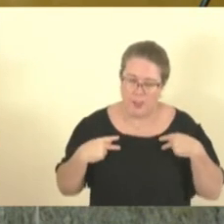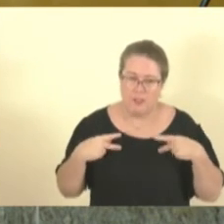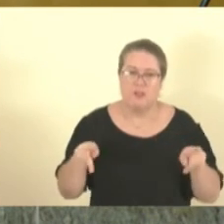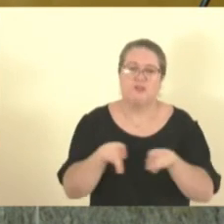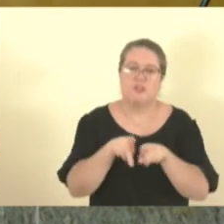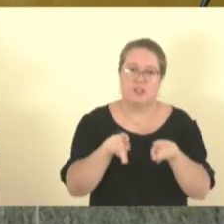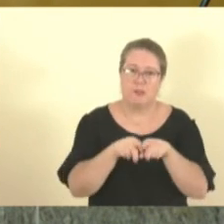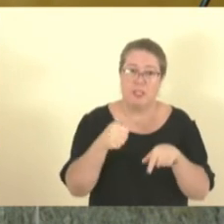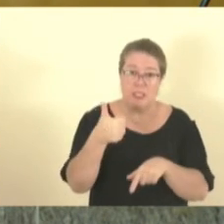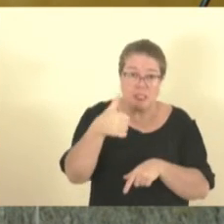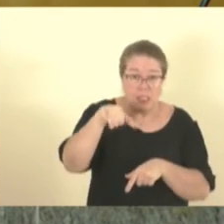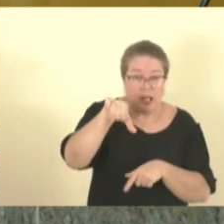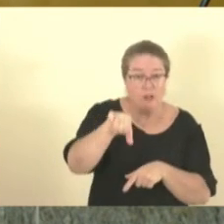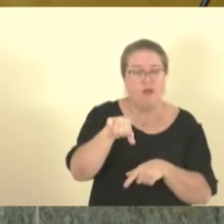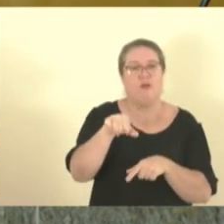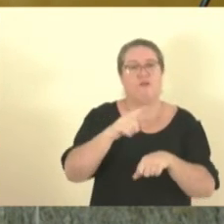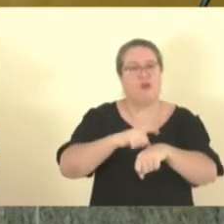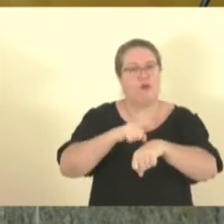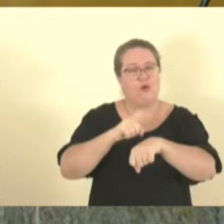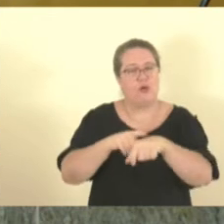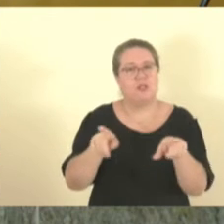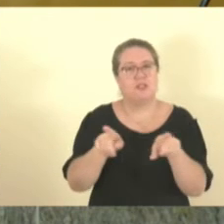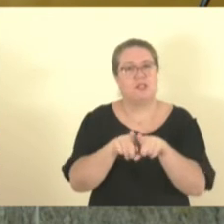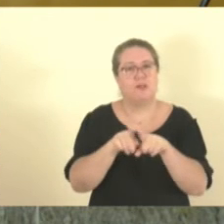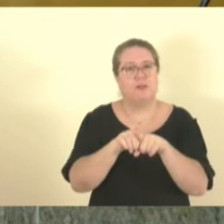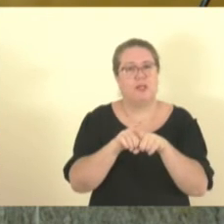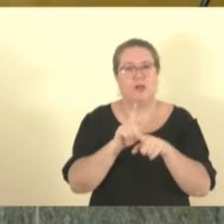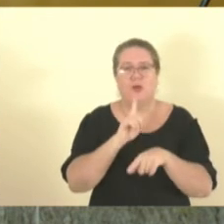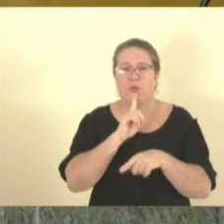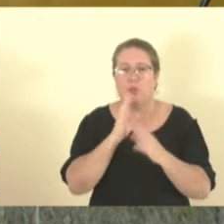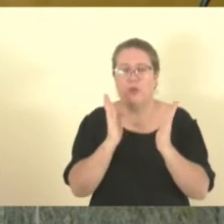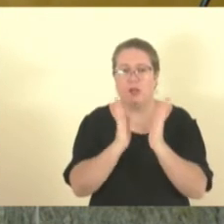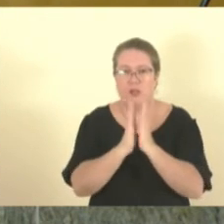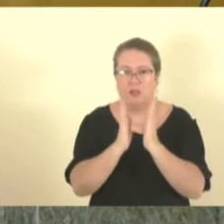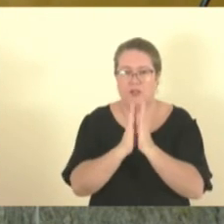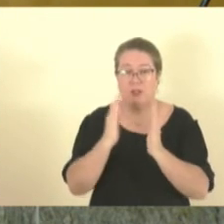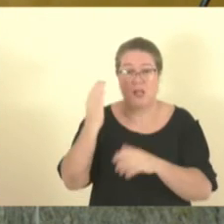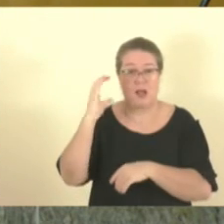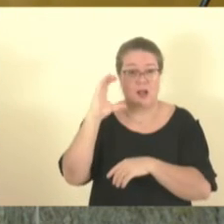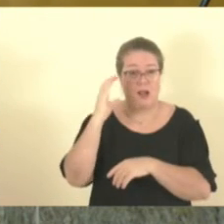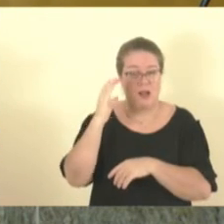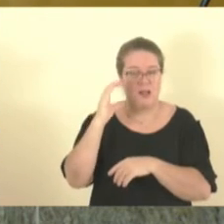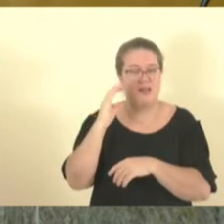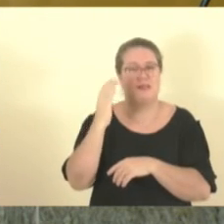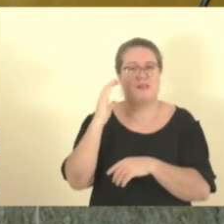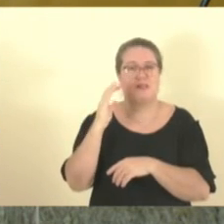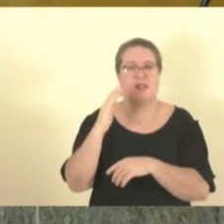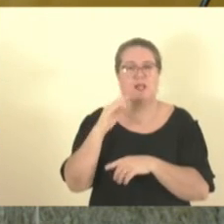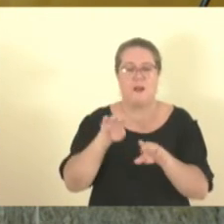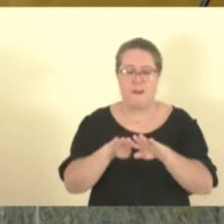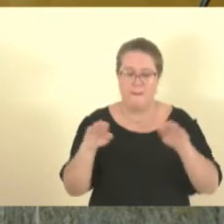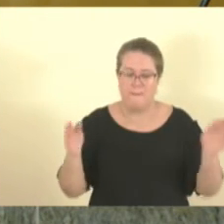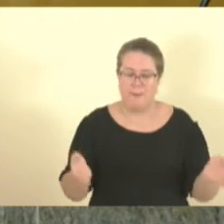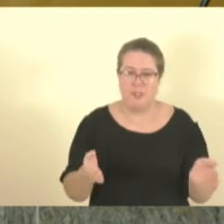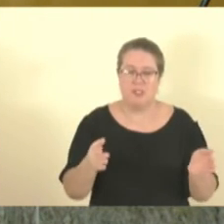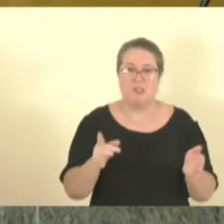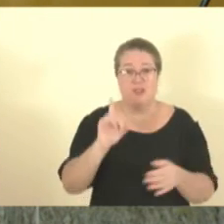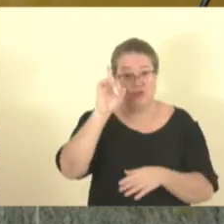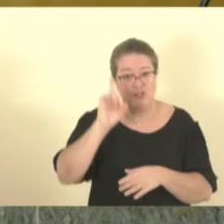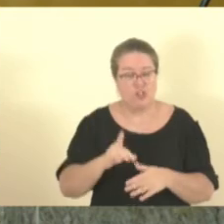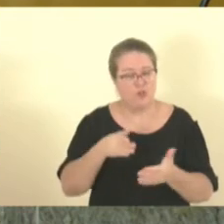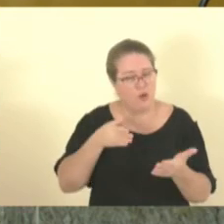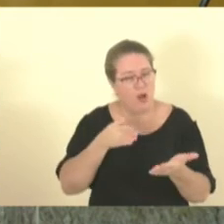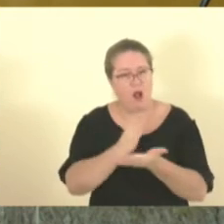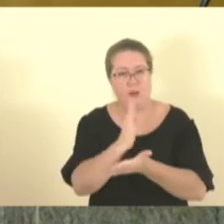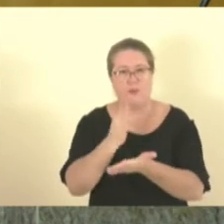E às 19 horas, em comemoração ao aniversário de Cariaci, conforme requerimento da mesa diretora, todos aprovados em